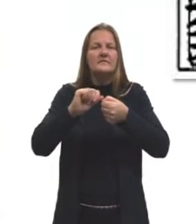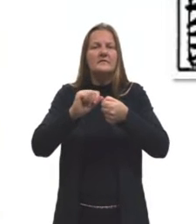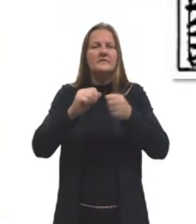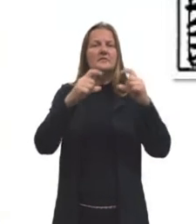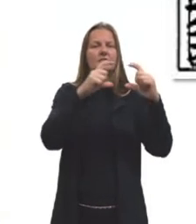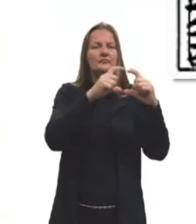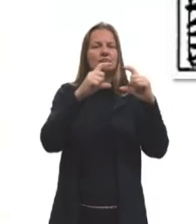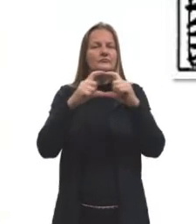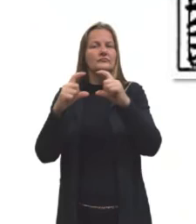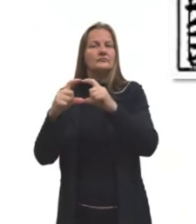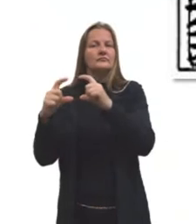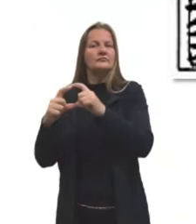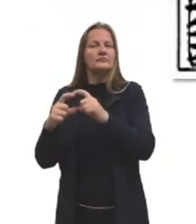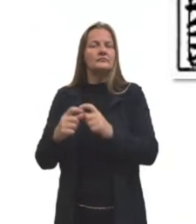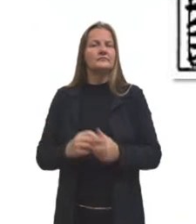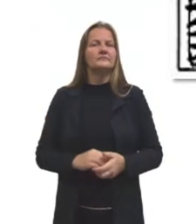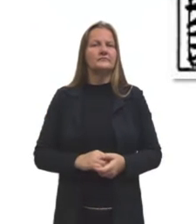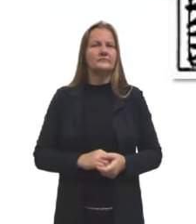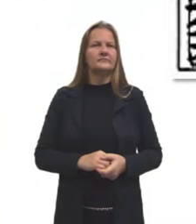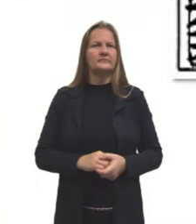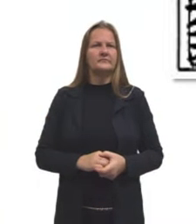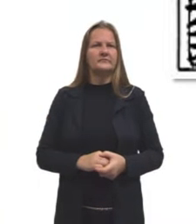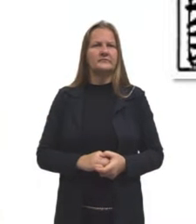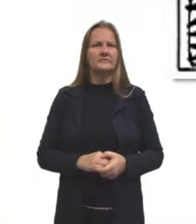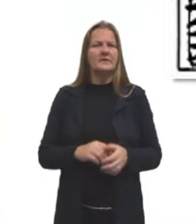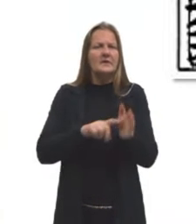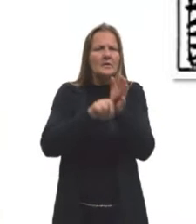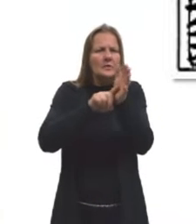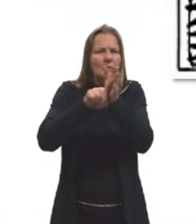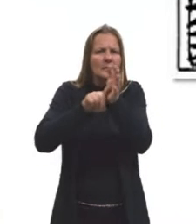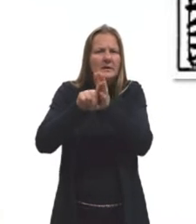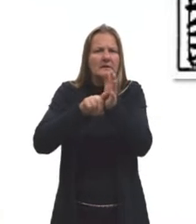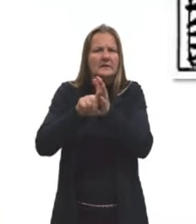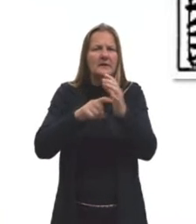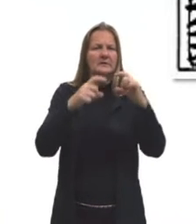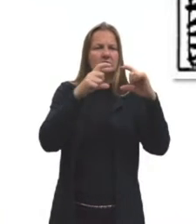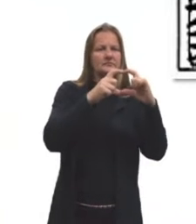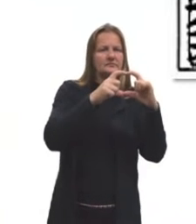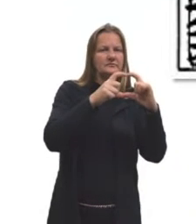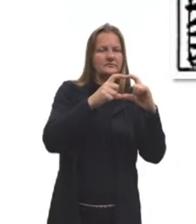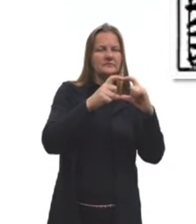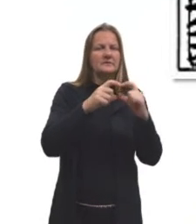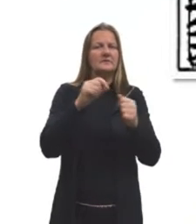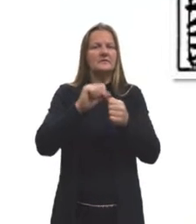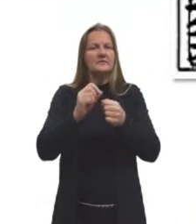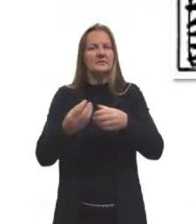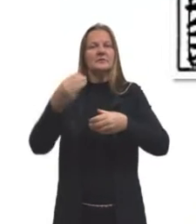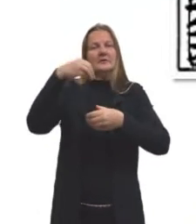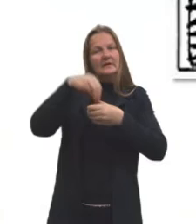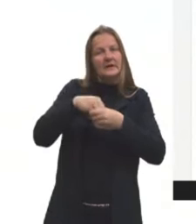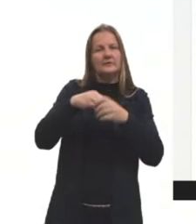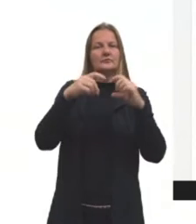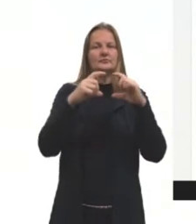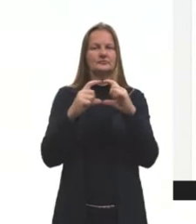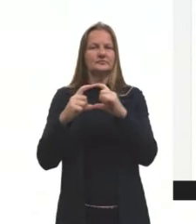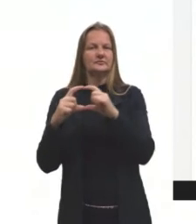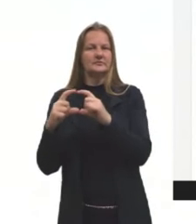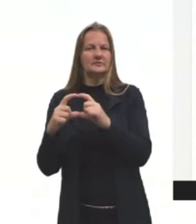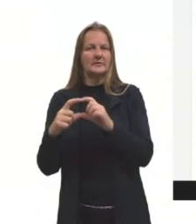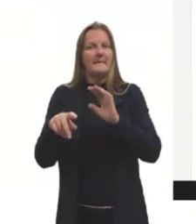tirinhas. Então, aqui a gente tem uma análise sobre uma tirinha feita dentro de uma tirinha.